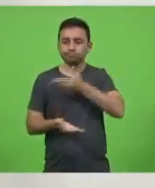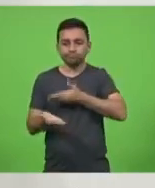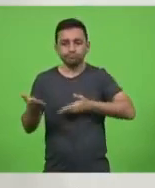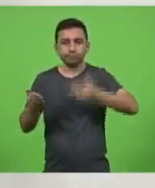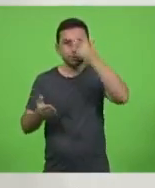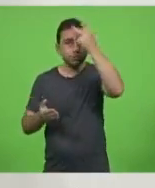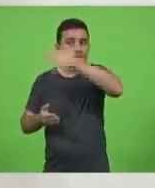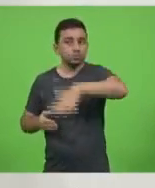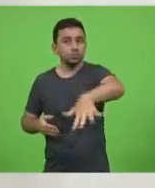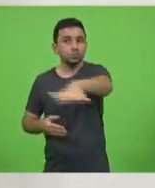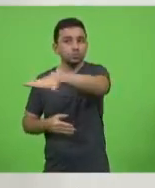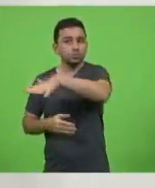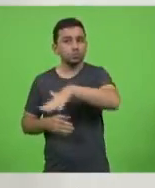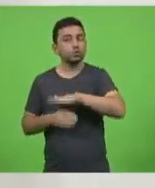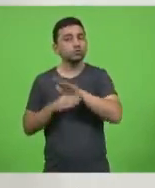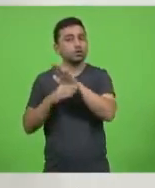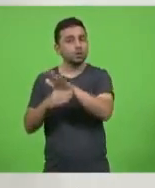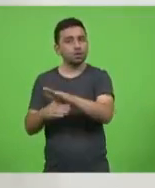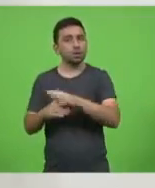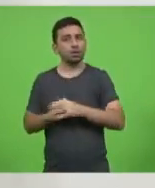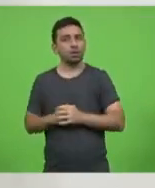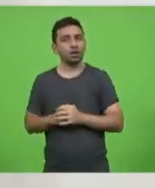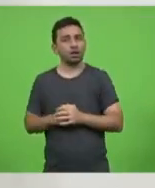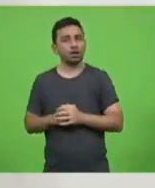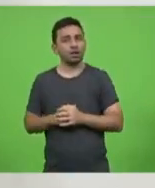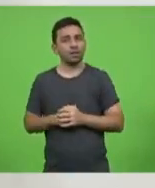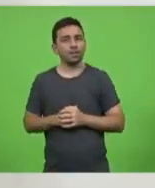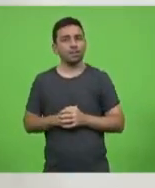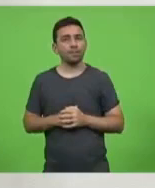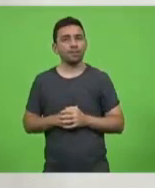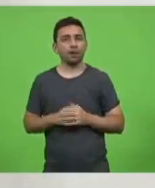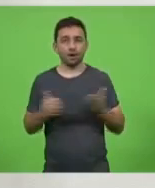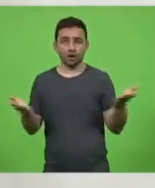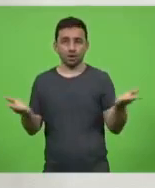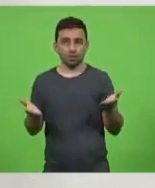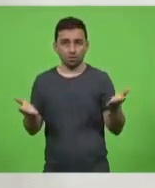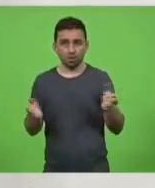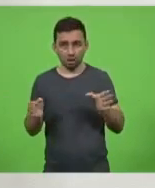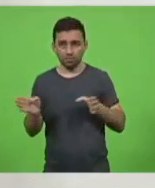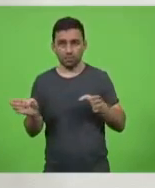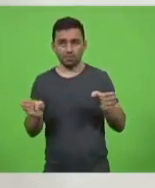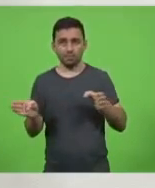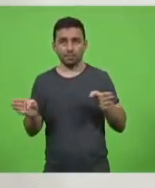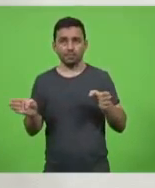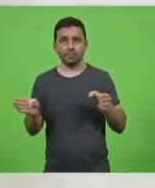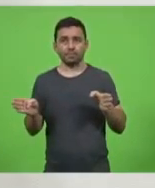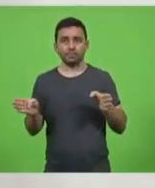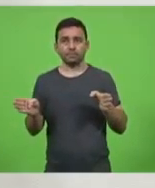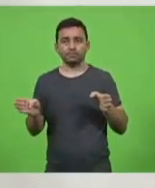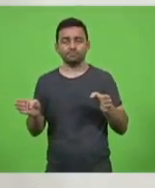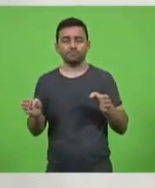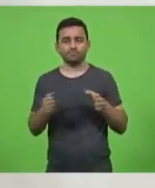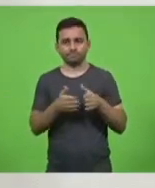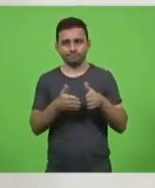Nós chegamos a um determinado período, nesta fase,